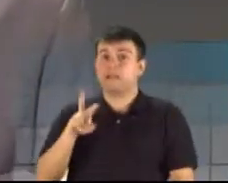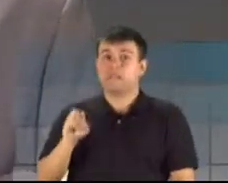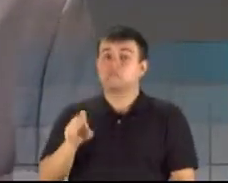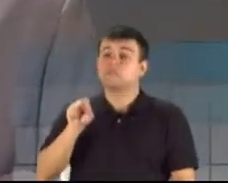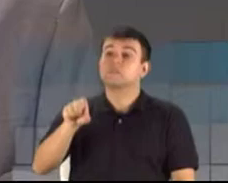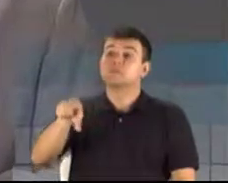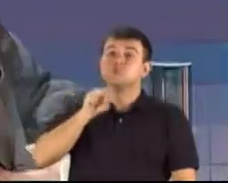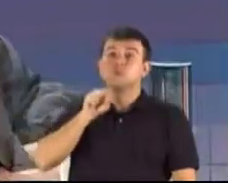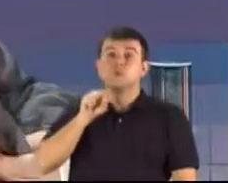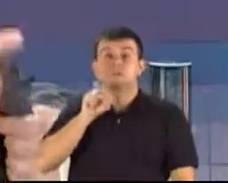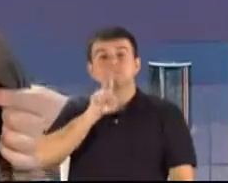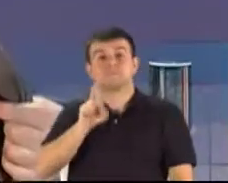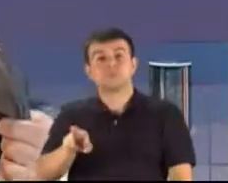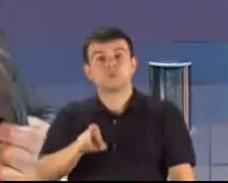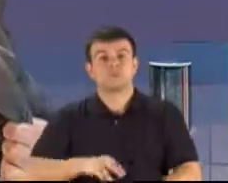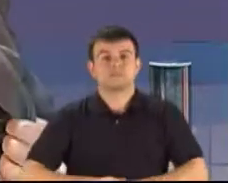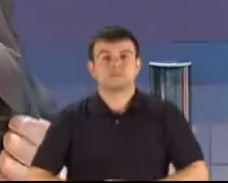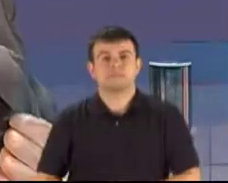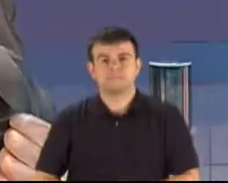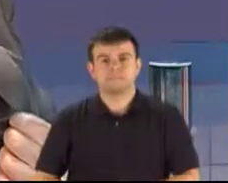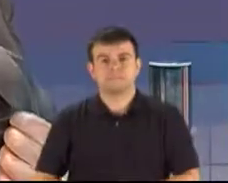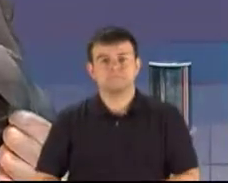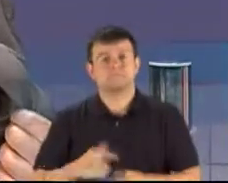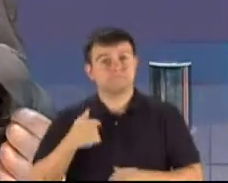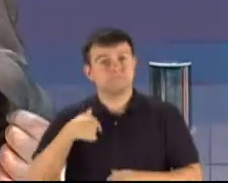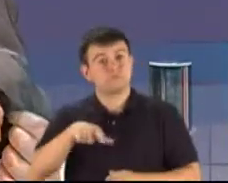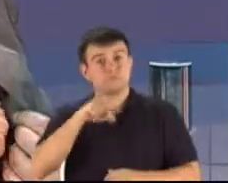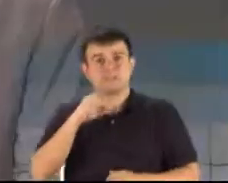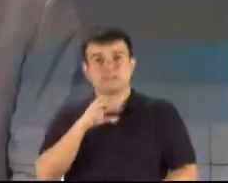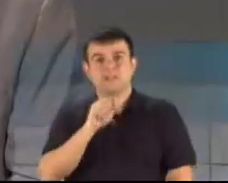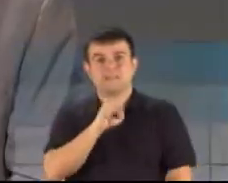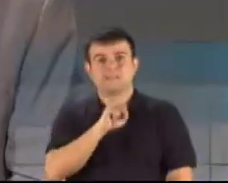responder a sua pergunta? Eu vou escolher o candidato Cassiá.